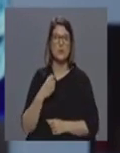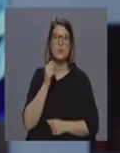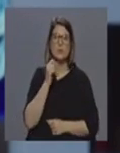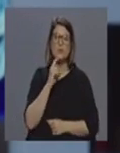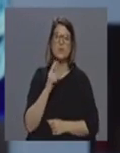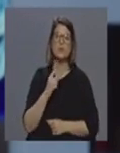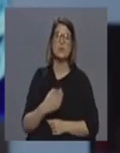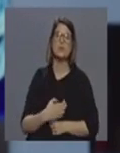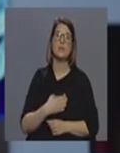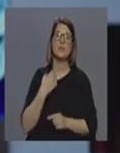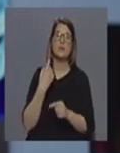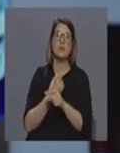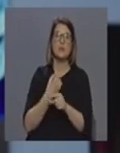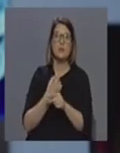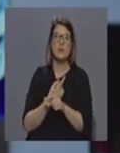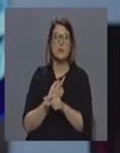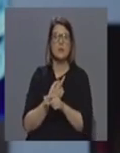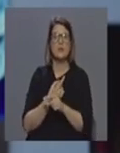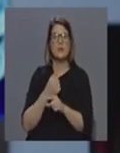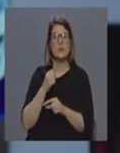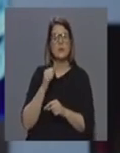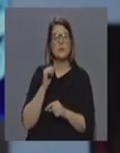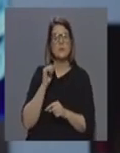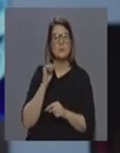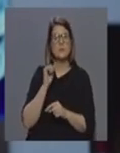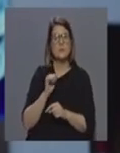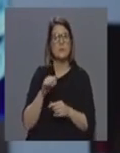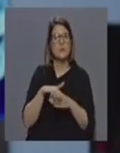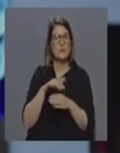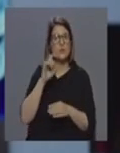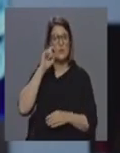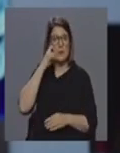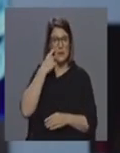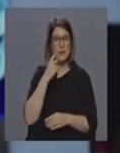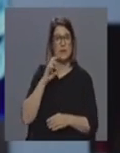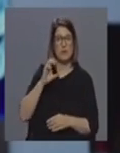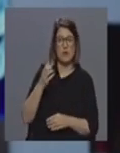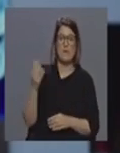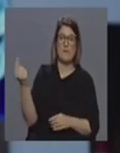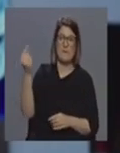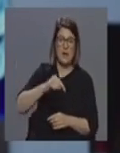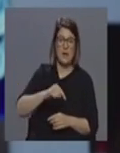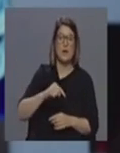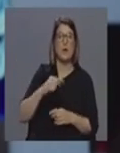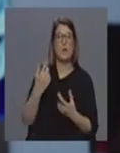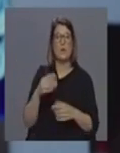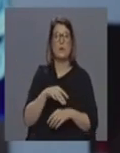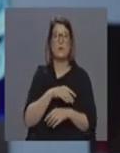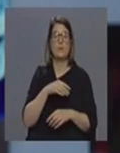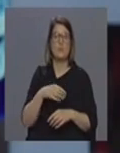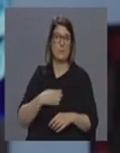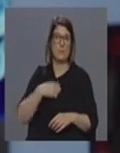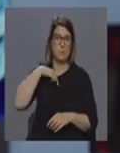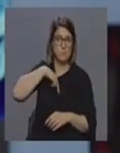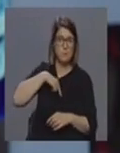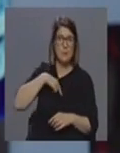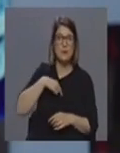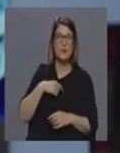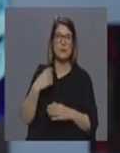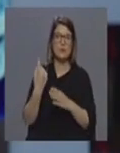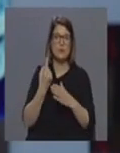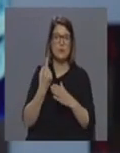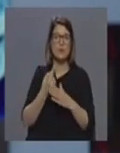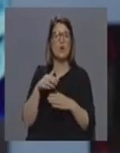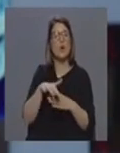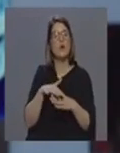sintomas critérios clínicos e os critérios epidemiológicos que configurem o caso de respeito e portanto teremos que fazer o isolamento dessa pessoa num outro contexto eventualmente numa unidade